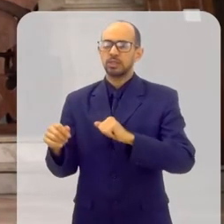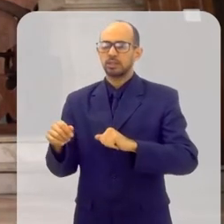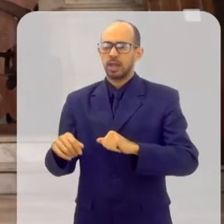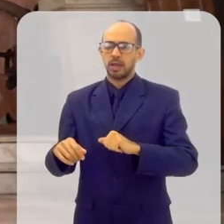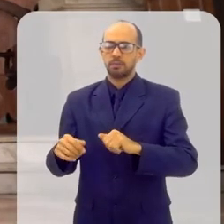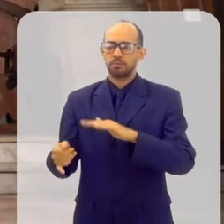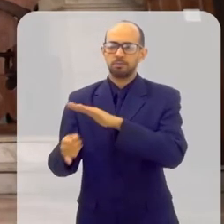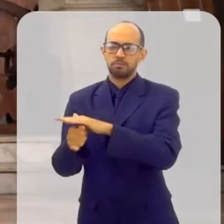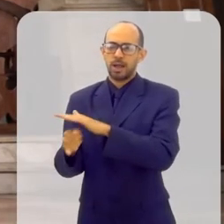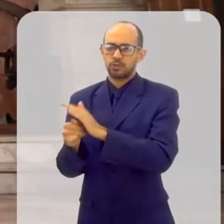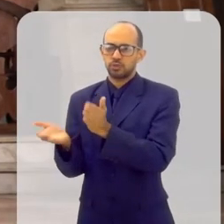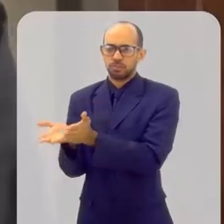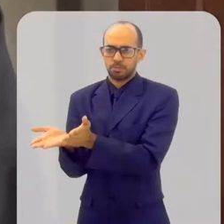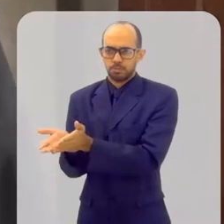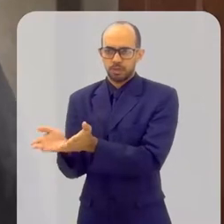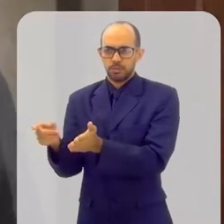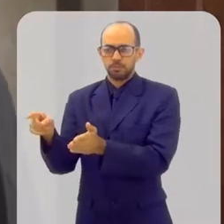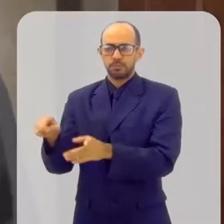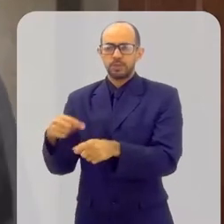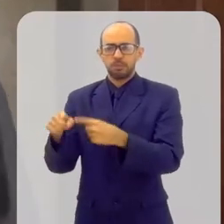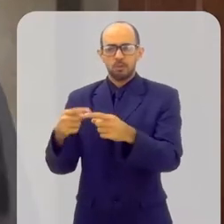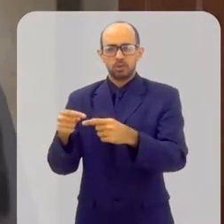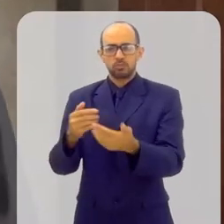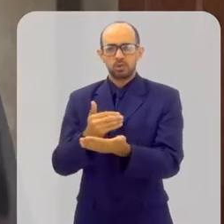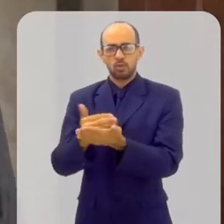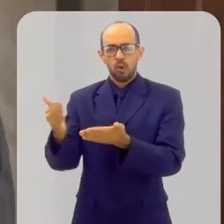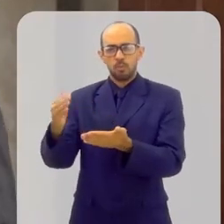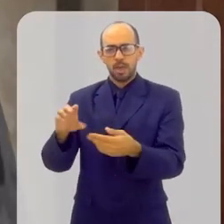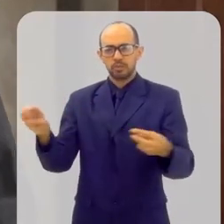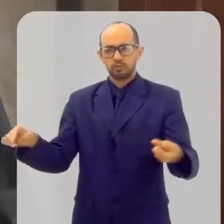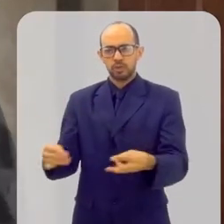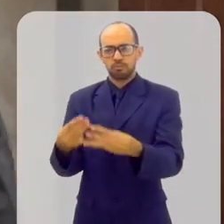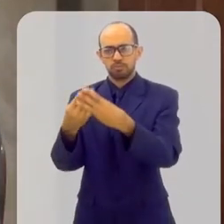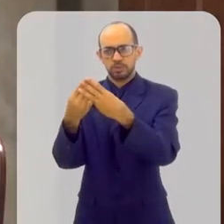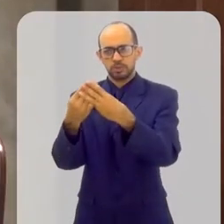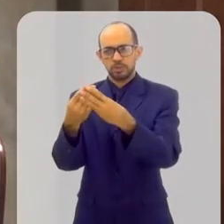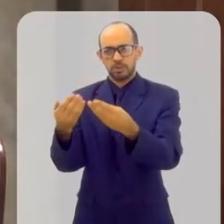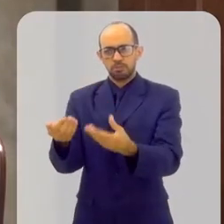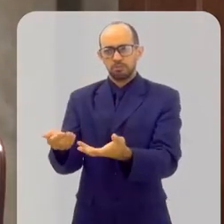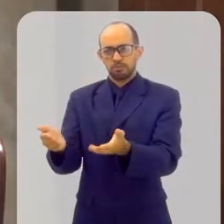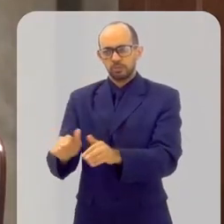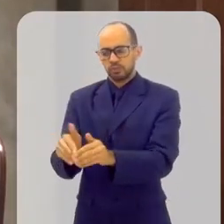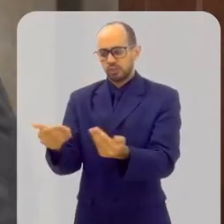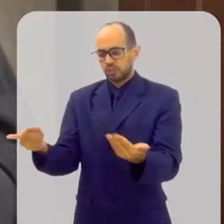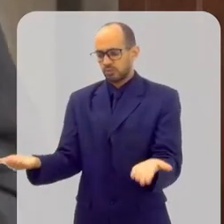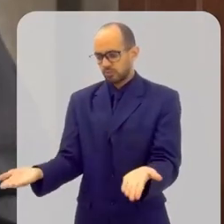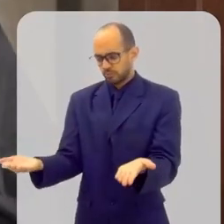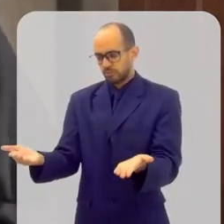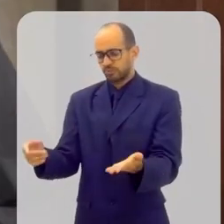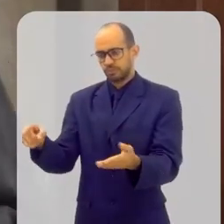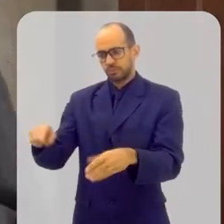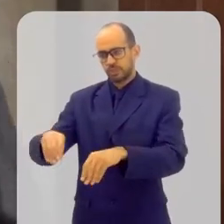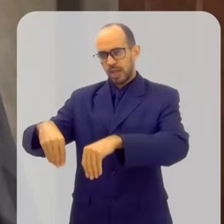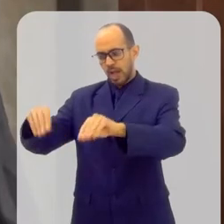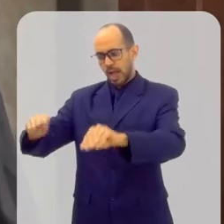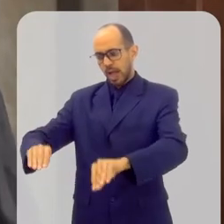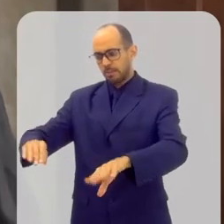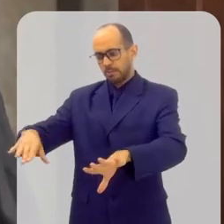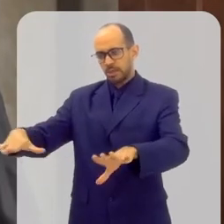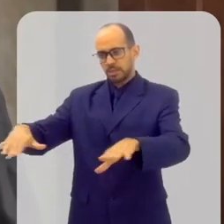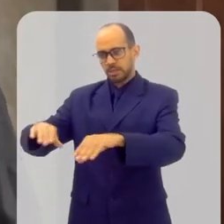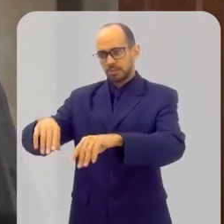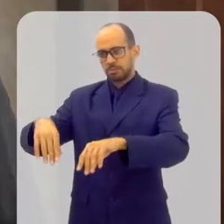embaixo do Evangelho. Então, quando eu vou começar a celebrar a missa, você tira o Evangelho e abre esse